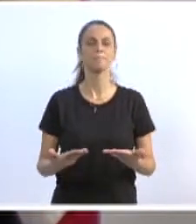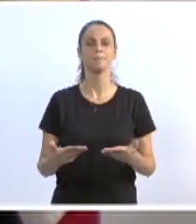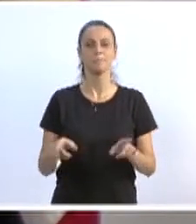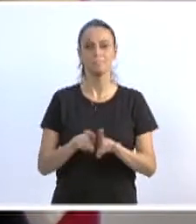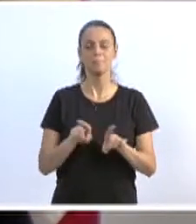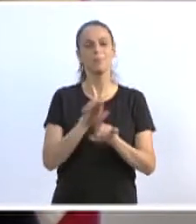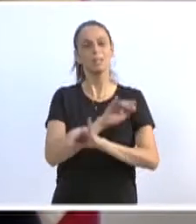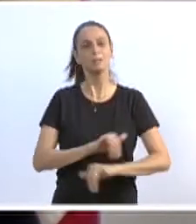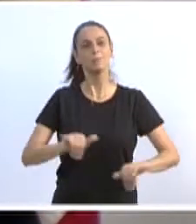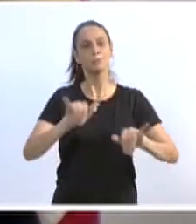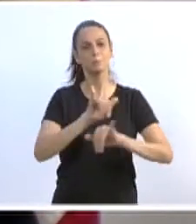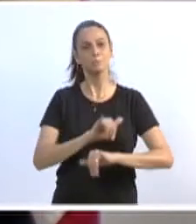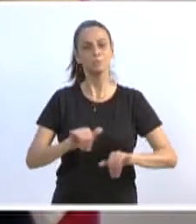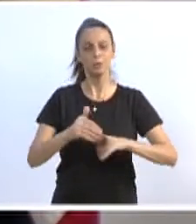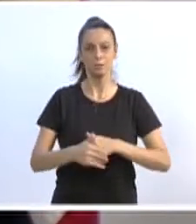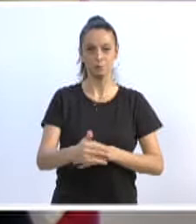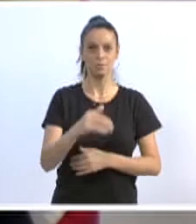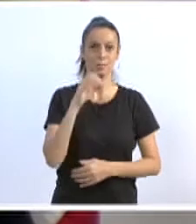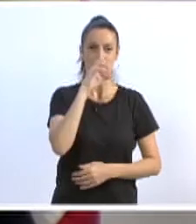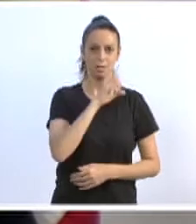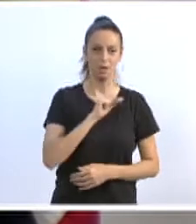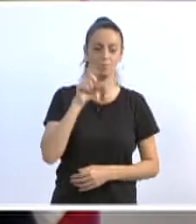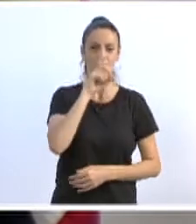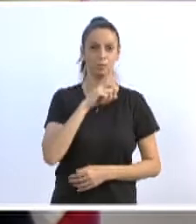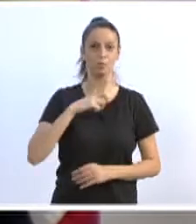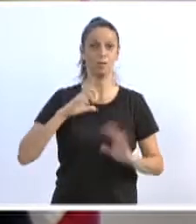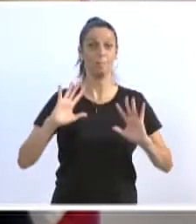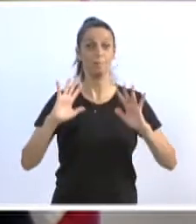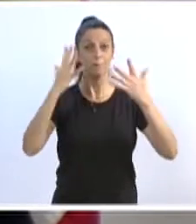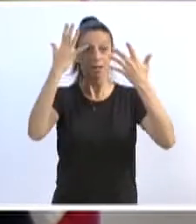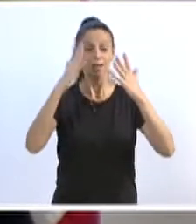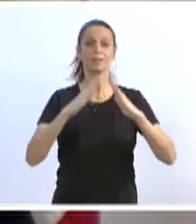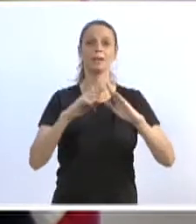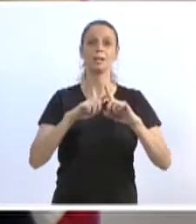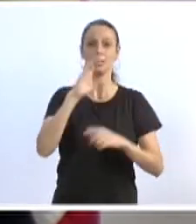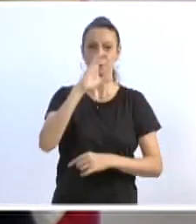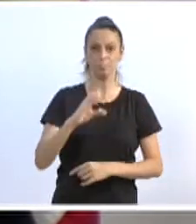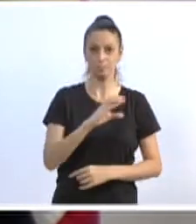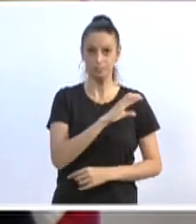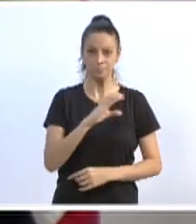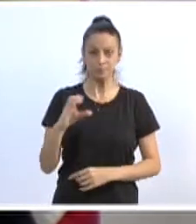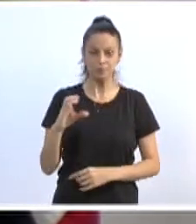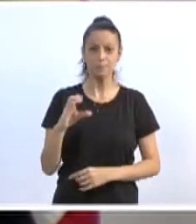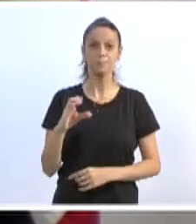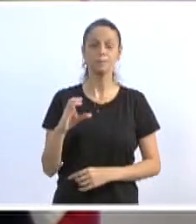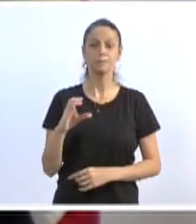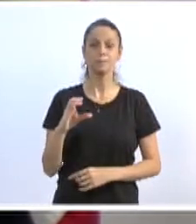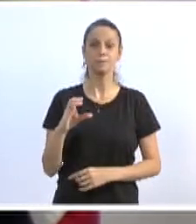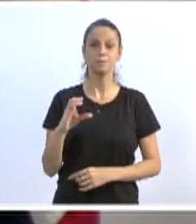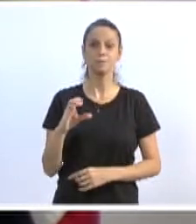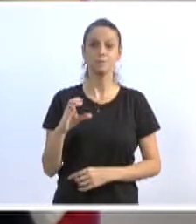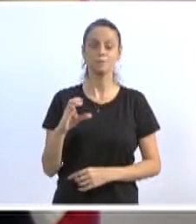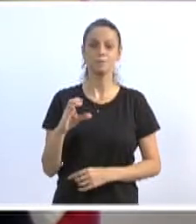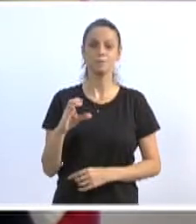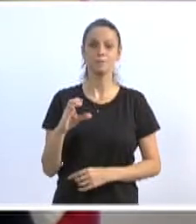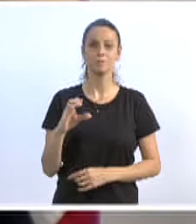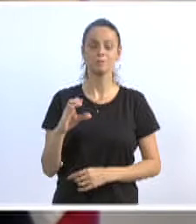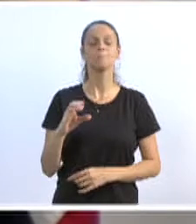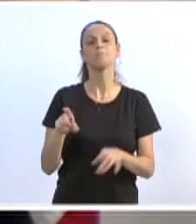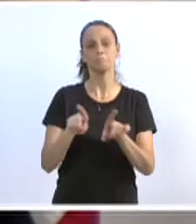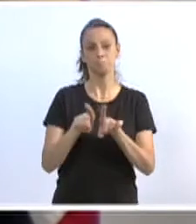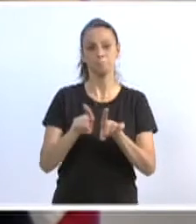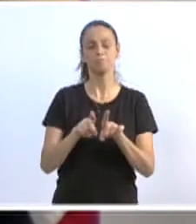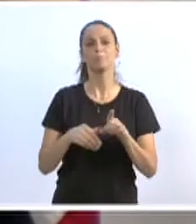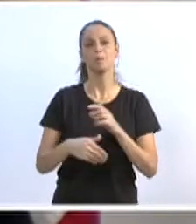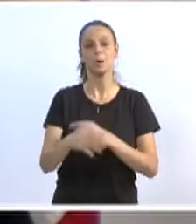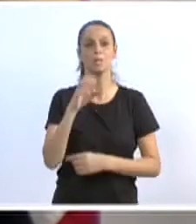divulgações. Nesse sábado e domingo acontece a festa do Divino na Capela Catedral São Paulo Apóstolo. Também nesse